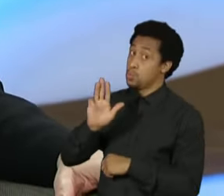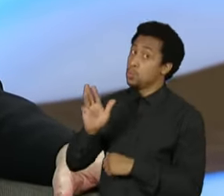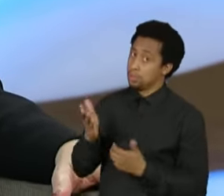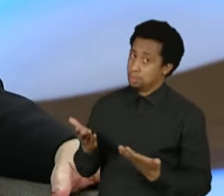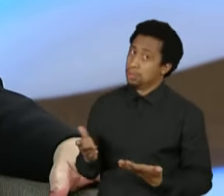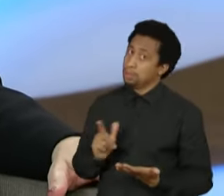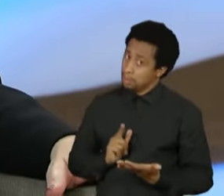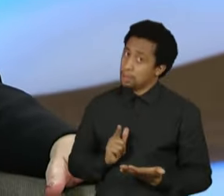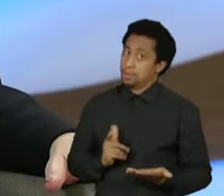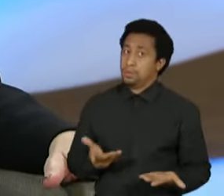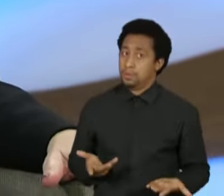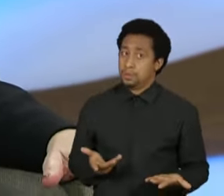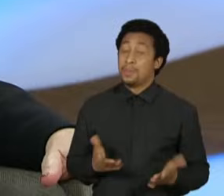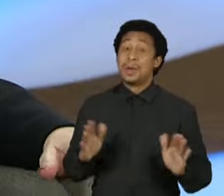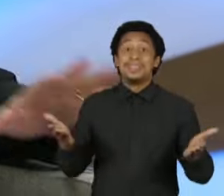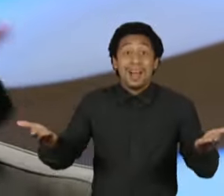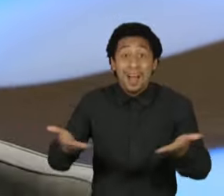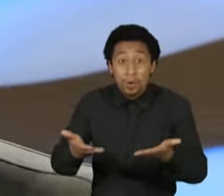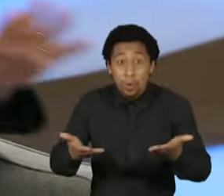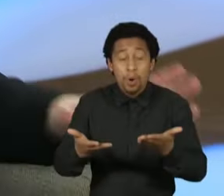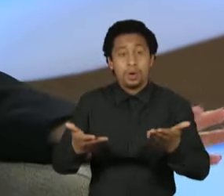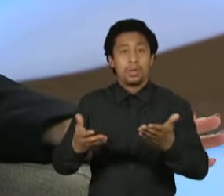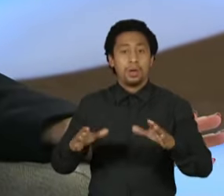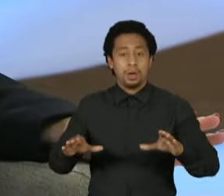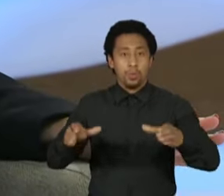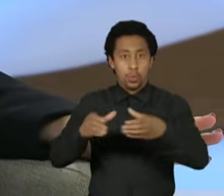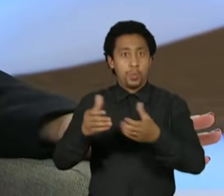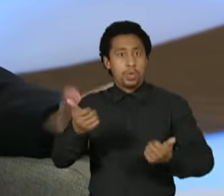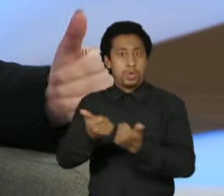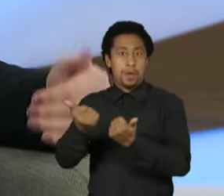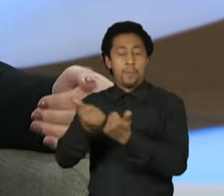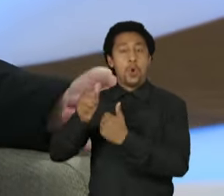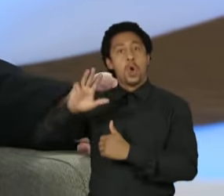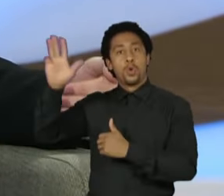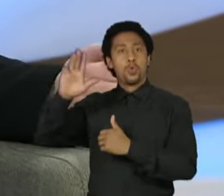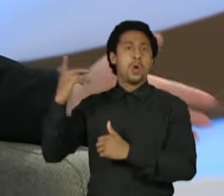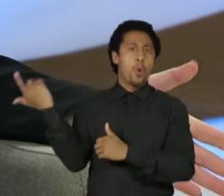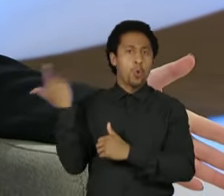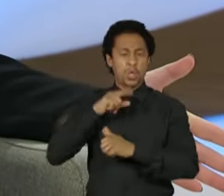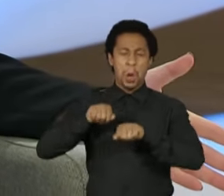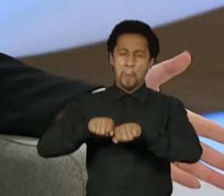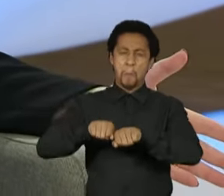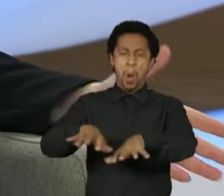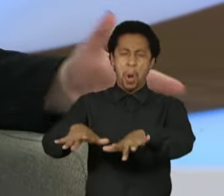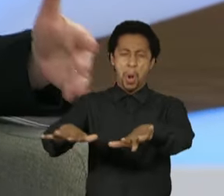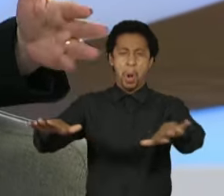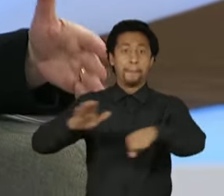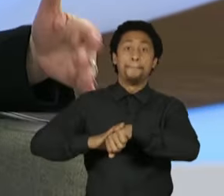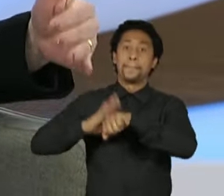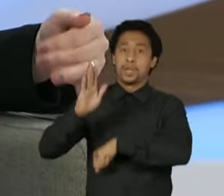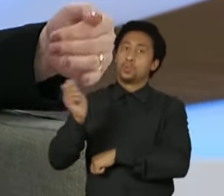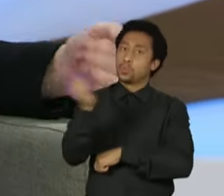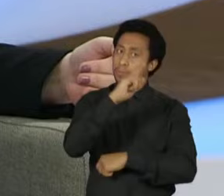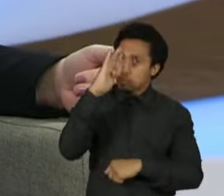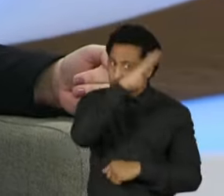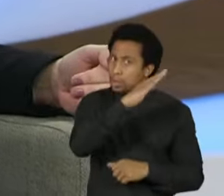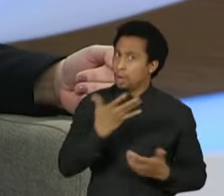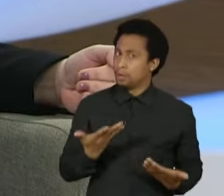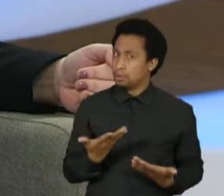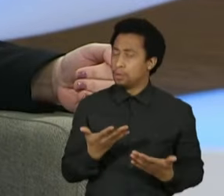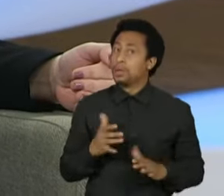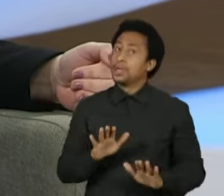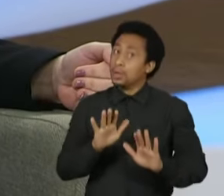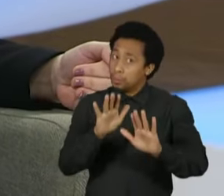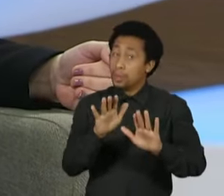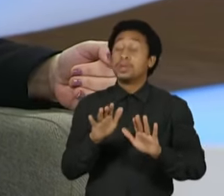apoiam Lula, desde agora, gritam mais. Então, não dá para cravar, o partido do MDB é um partido democrático que vai, no momento oportuno,